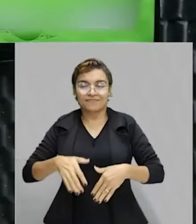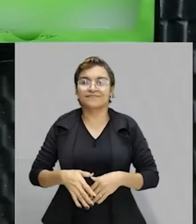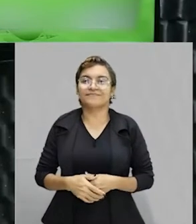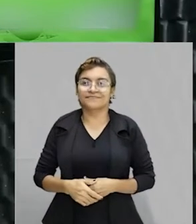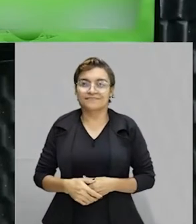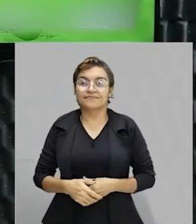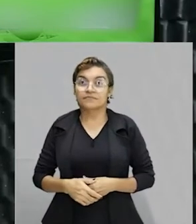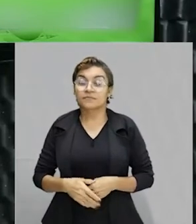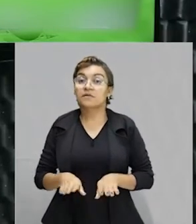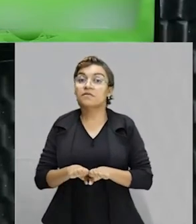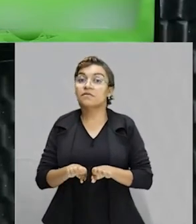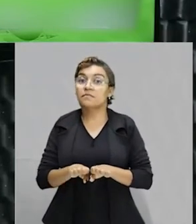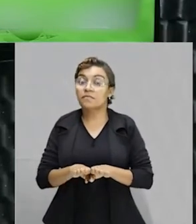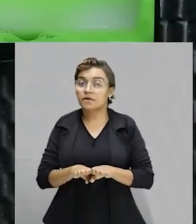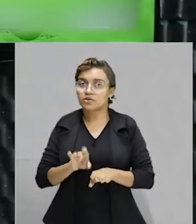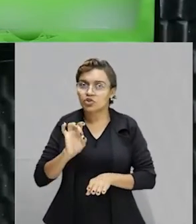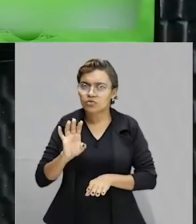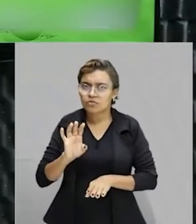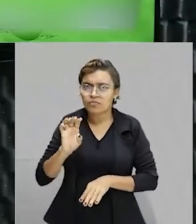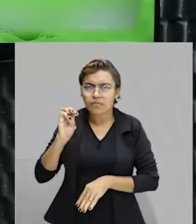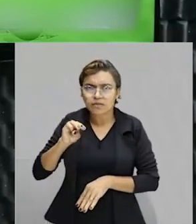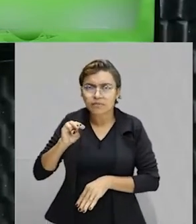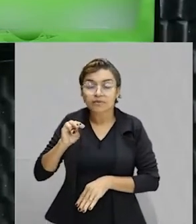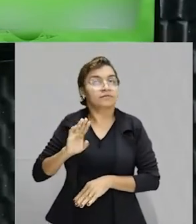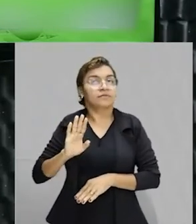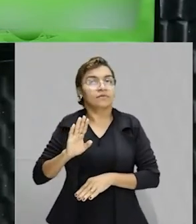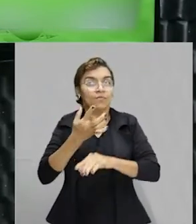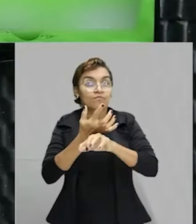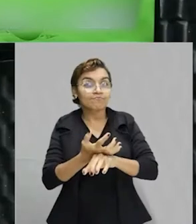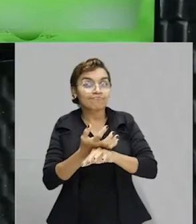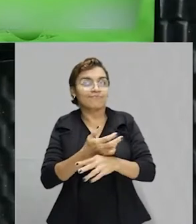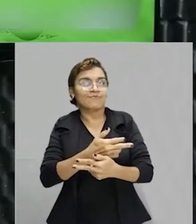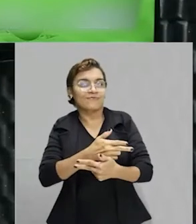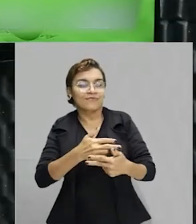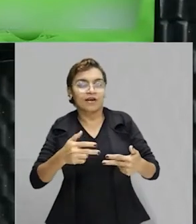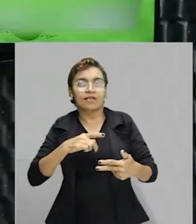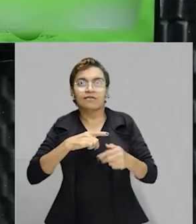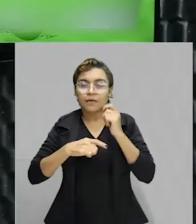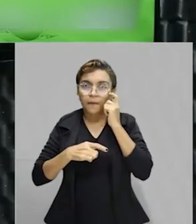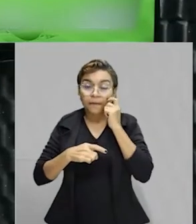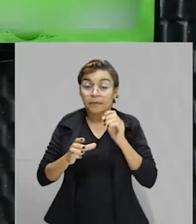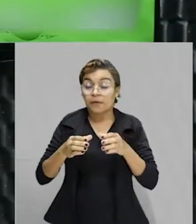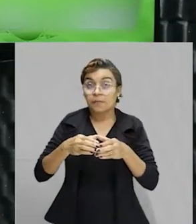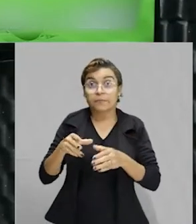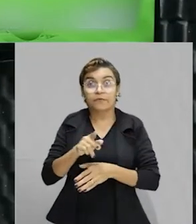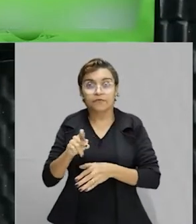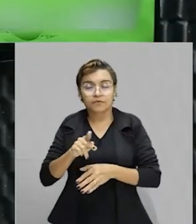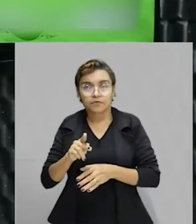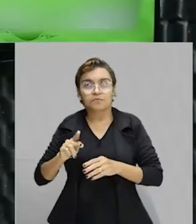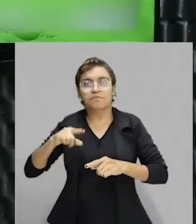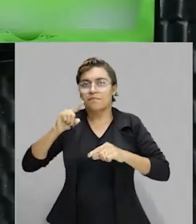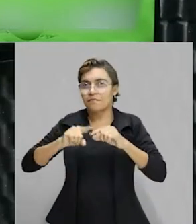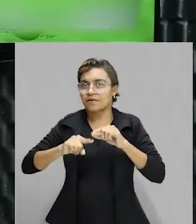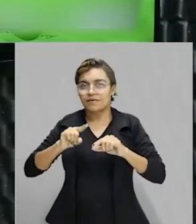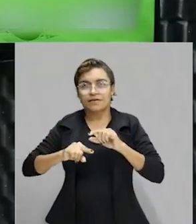E detalhe, gente, não é só de matemática, aqui toda a nossa equipe de professores está com material muito bacana,